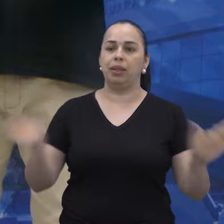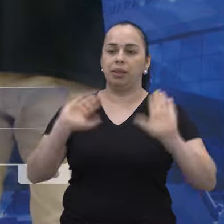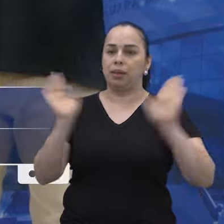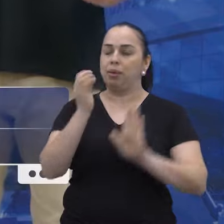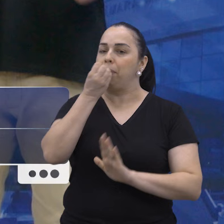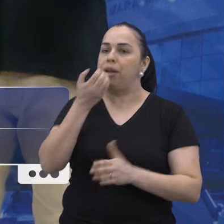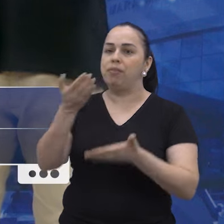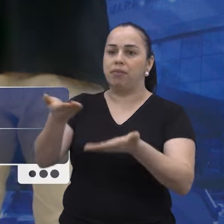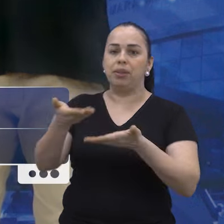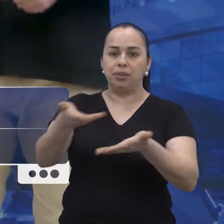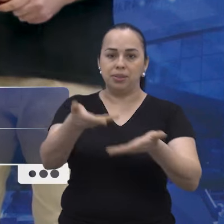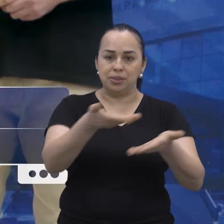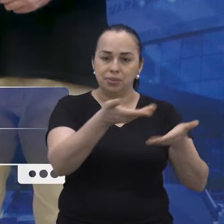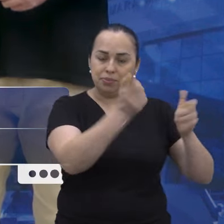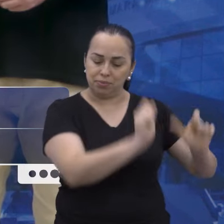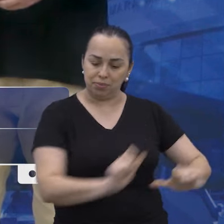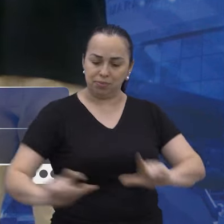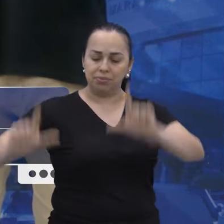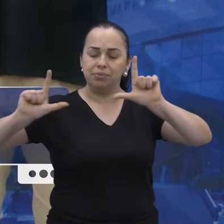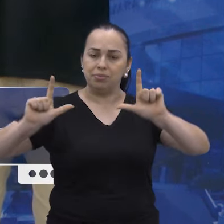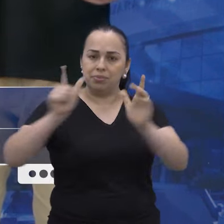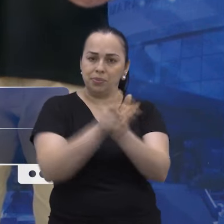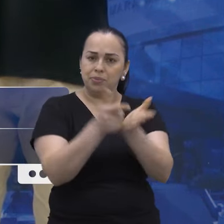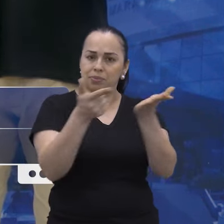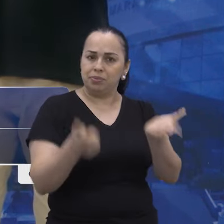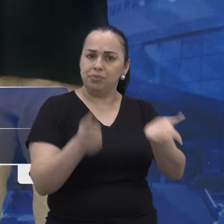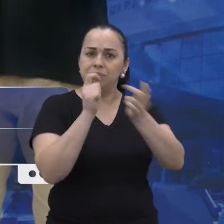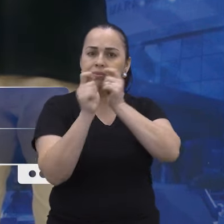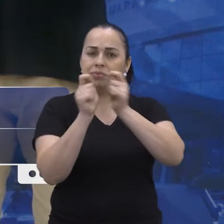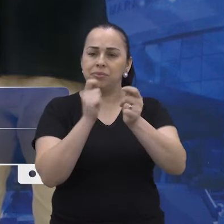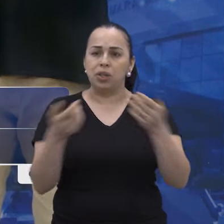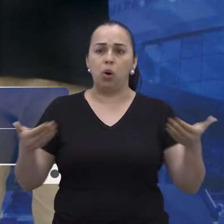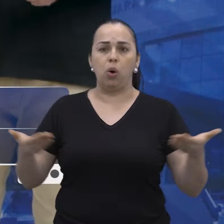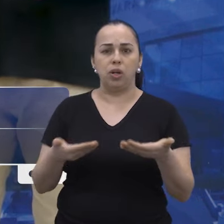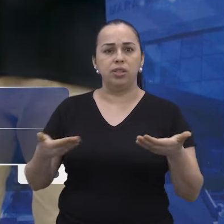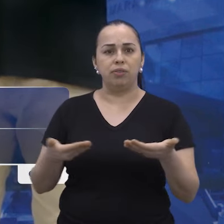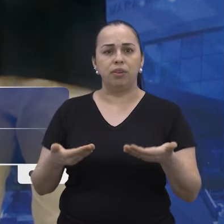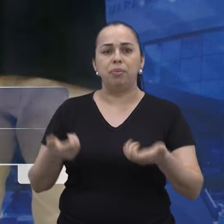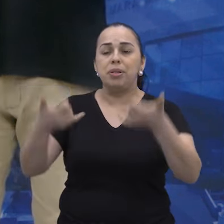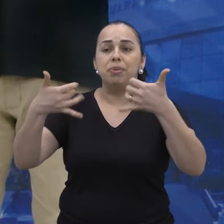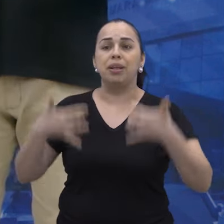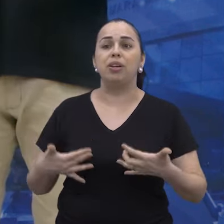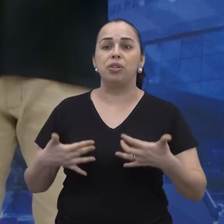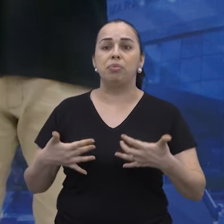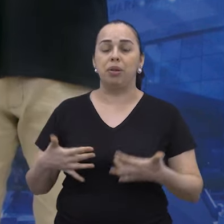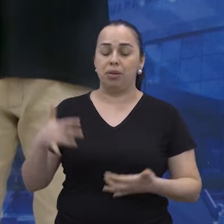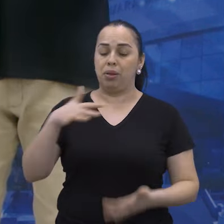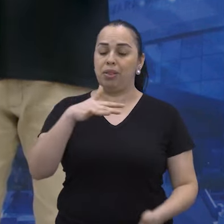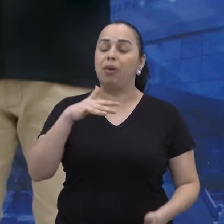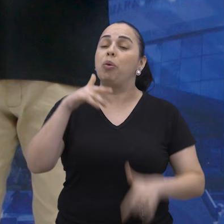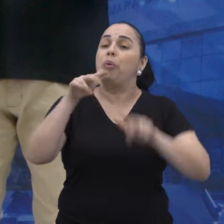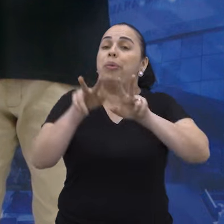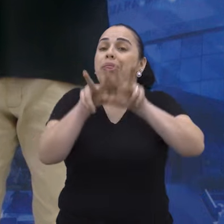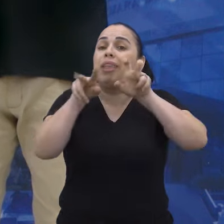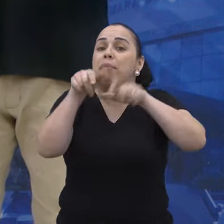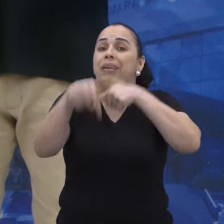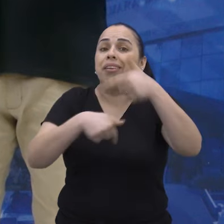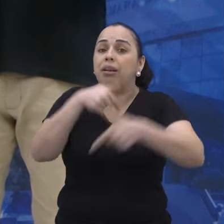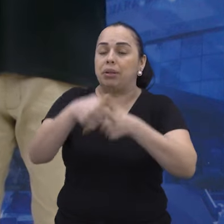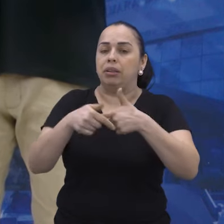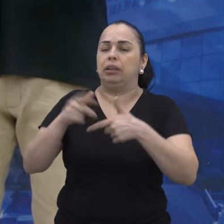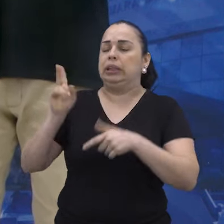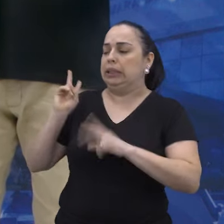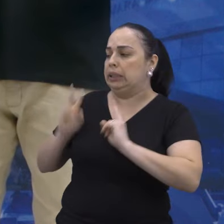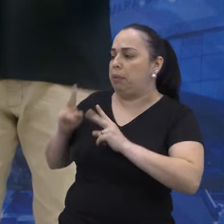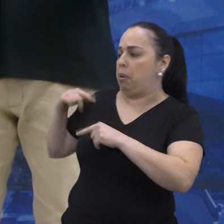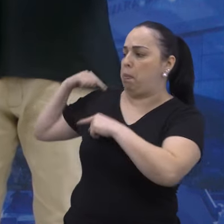Olá, sejam todos bem-vindos ao Boletim Entrevista. No programa de hoje a gente vai falar sobre o mercado de trabalho. Ele passa